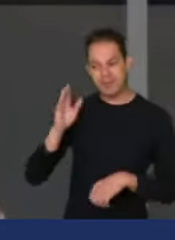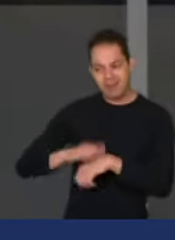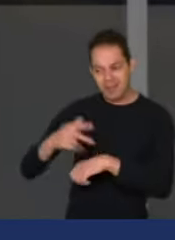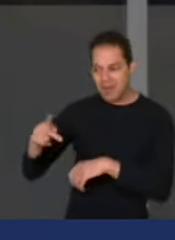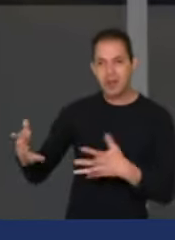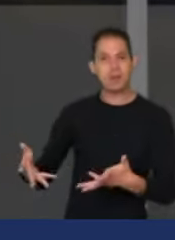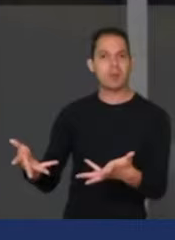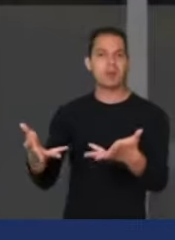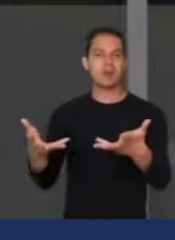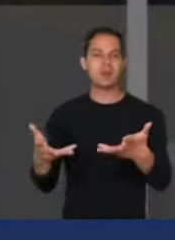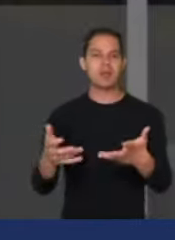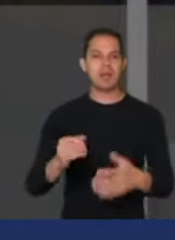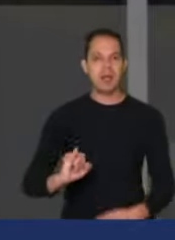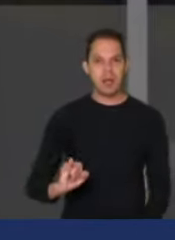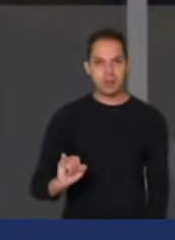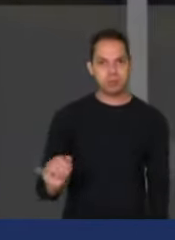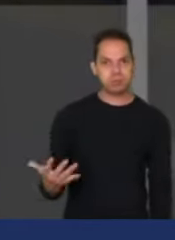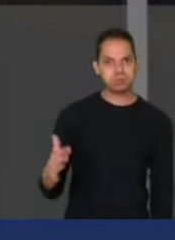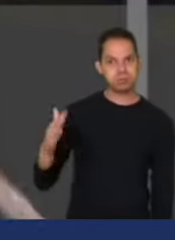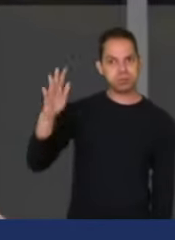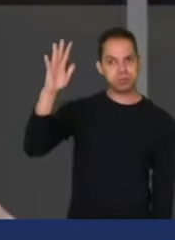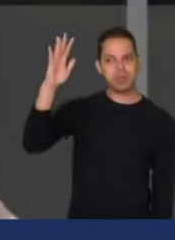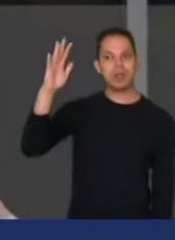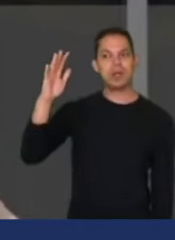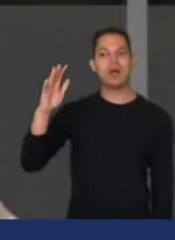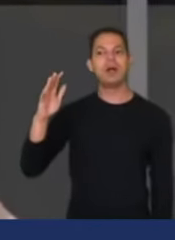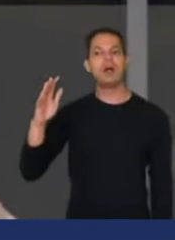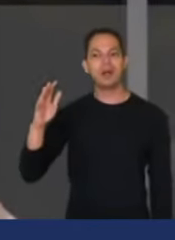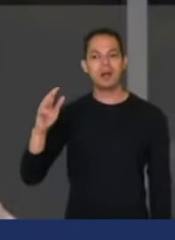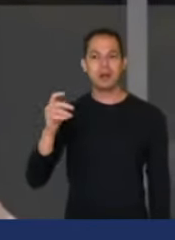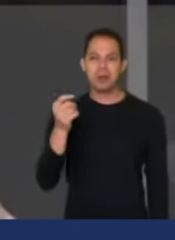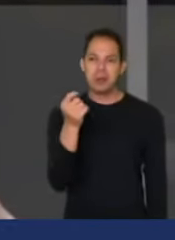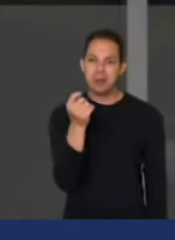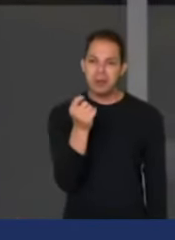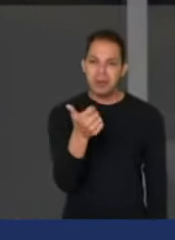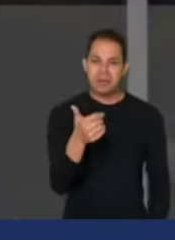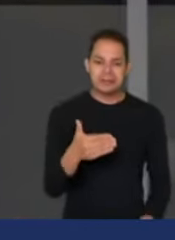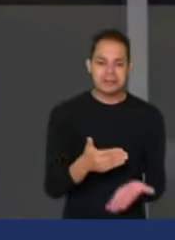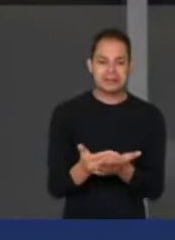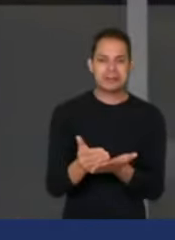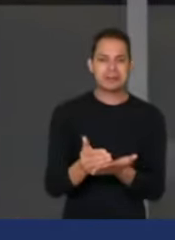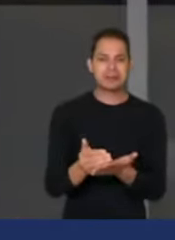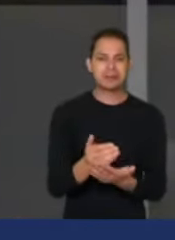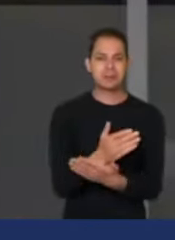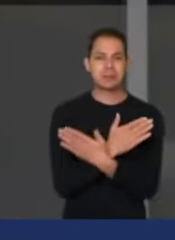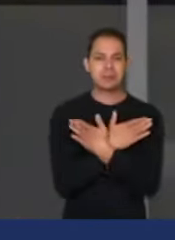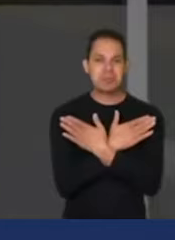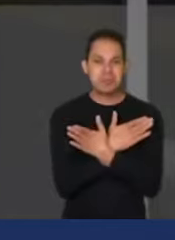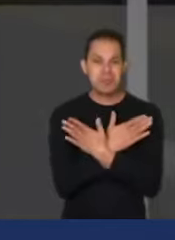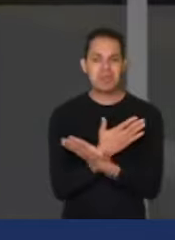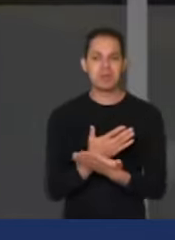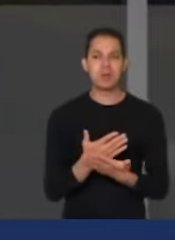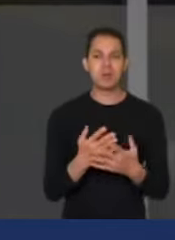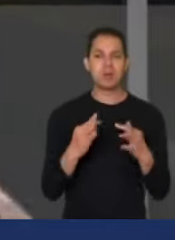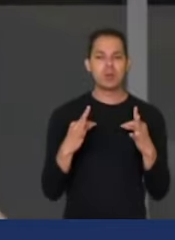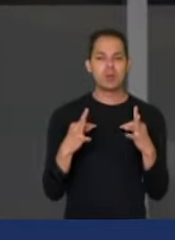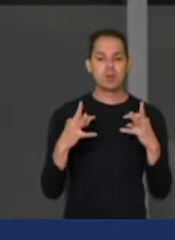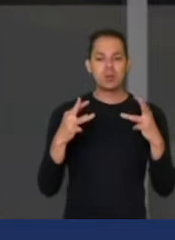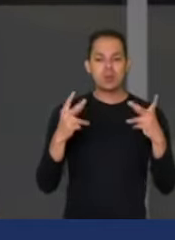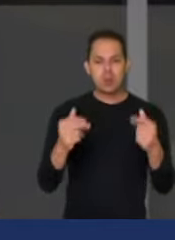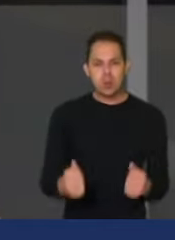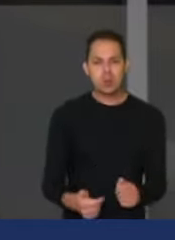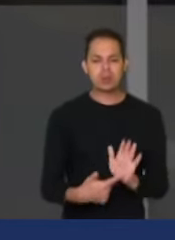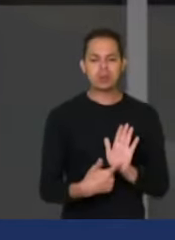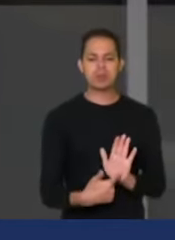inflação está alta, estamos caminhando para o desemprego. Tudo o que ele vem sinalizando que vai fazer com o